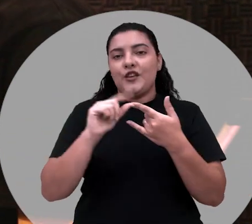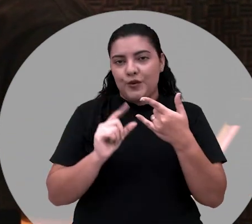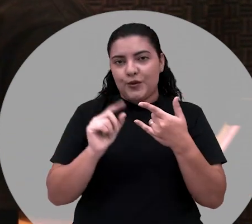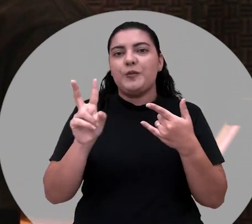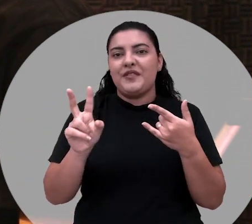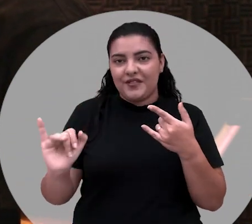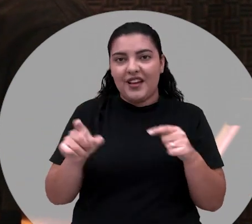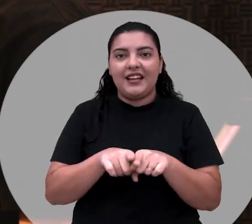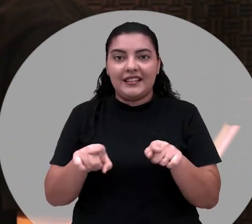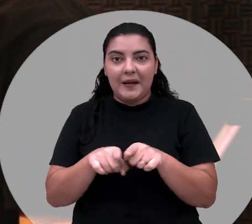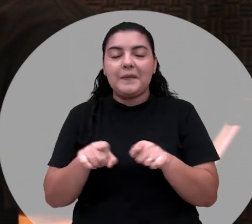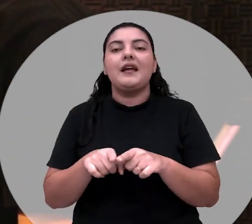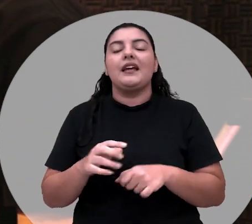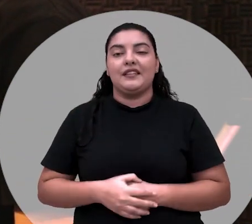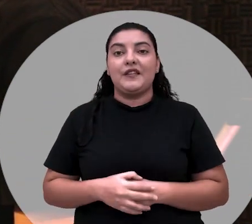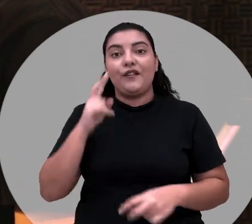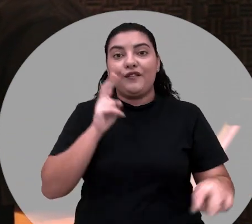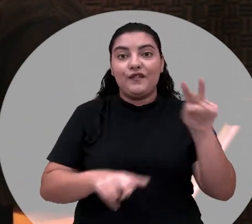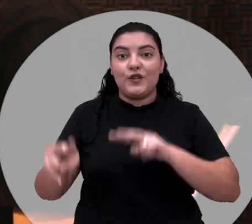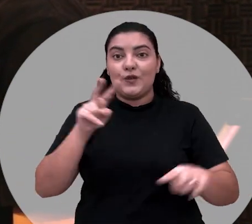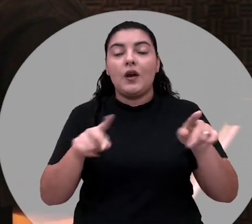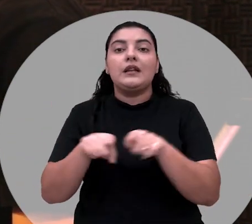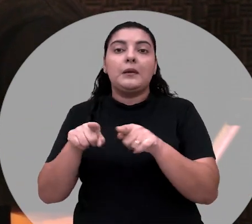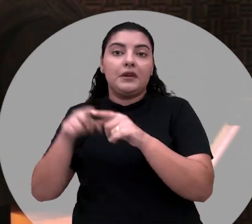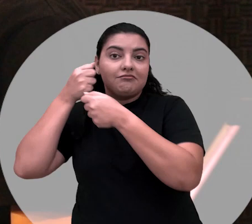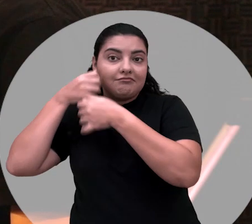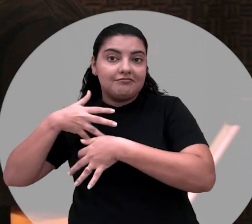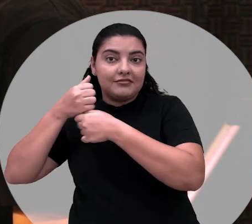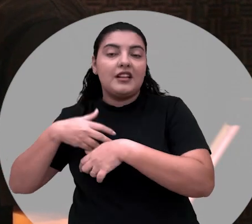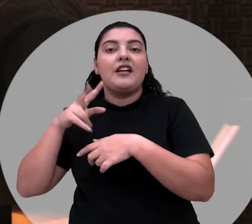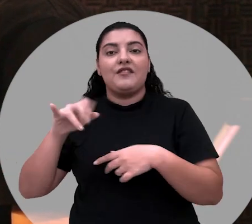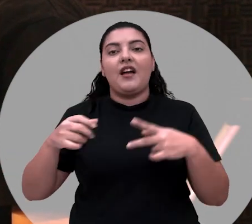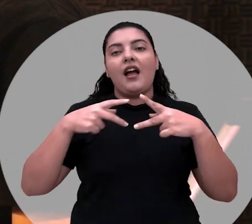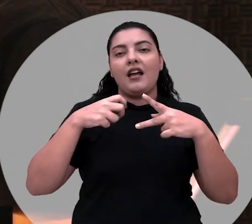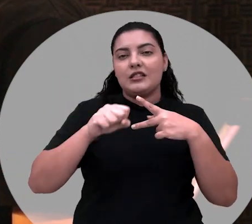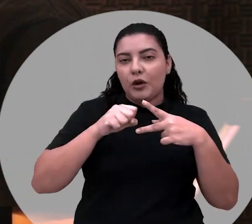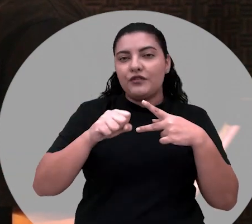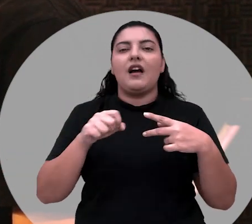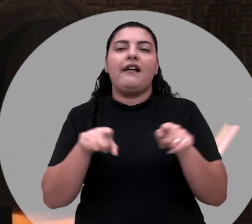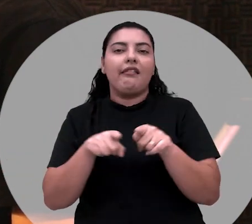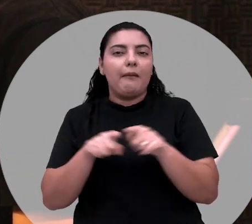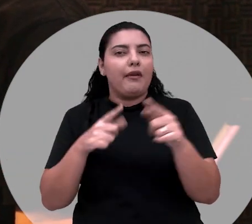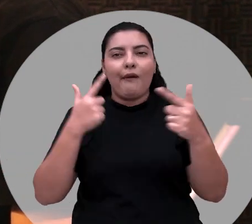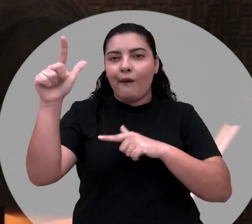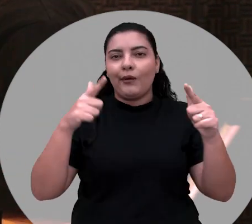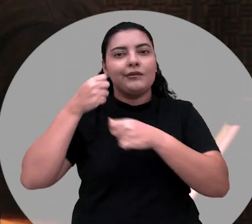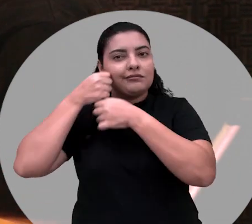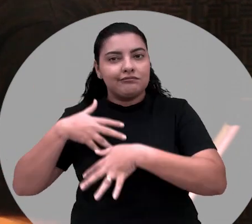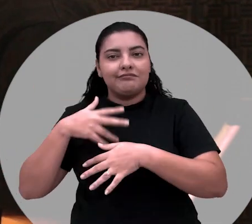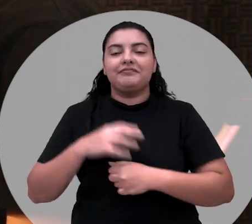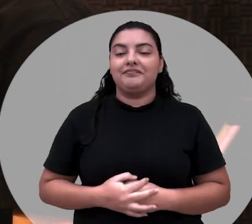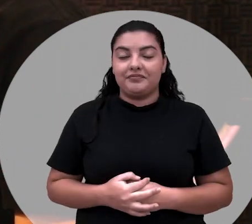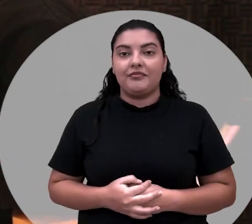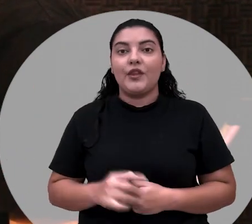nesse formato aqui, audiovisual, mas também o áudio a gente vai extrair e colocar também no Spotify, nas plataformas de áudio, não isso, Dudu? É isso aí.